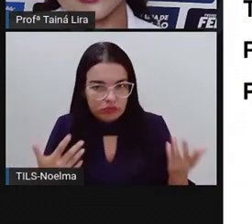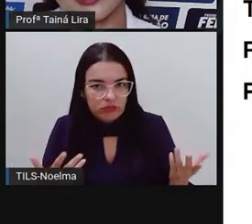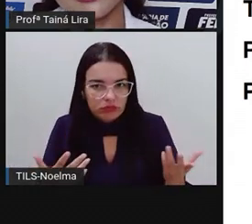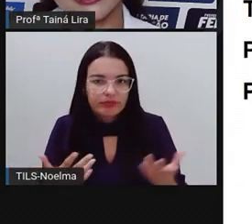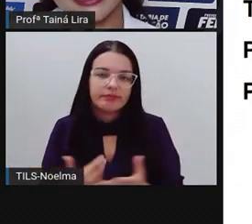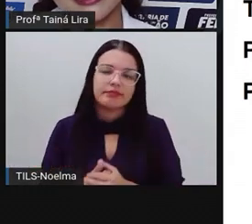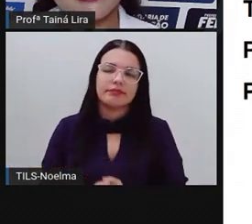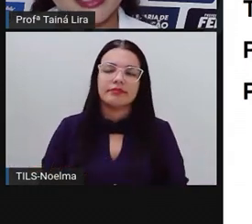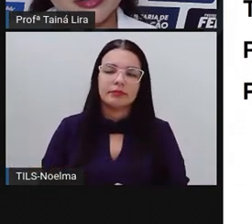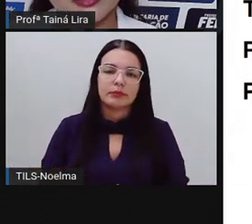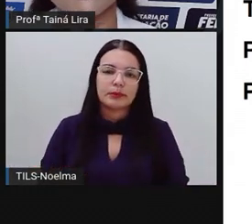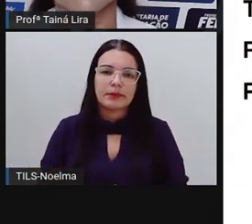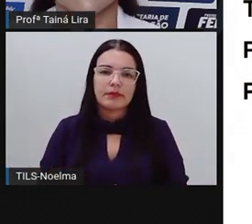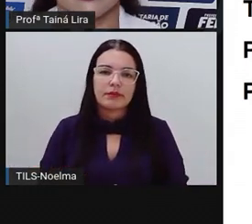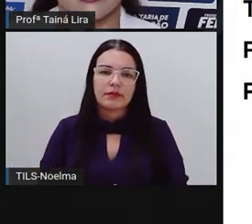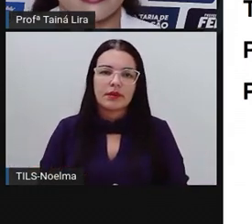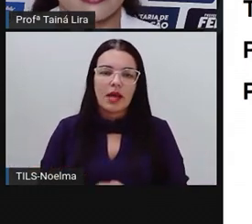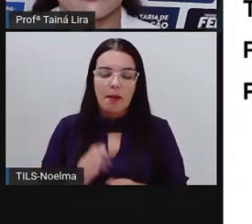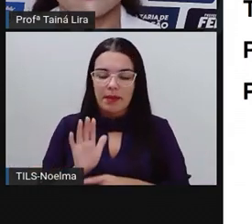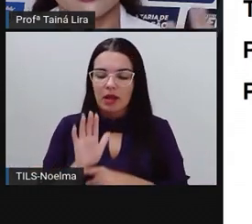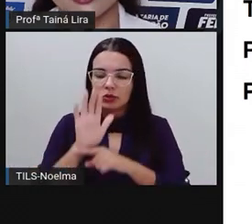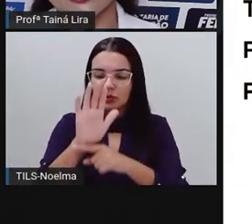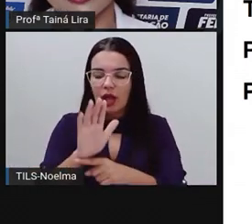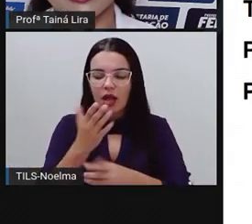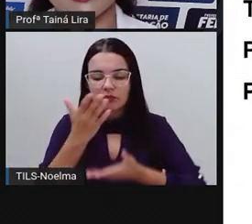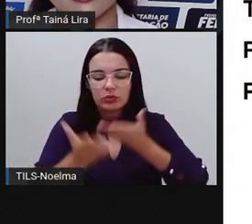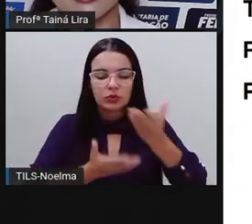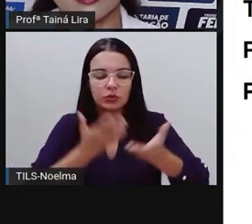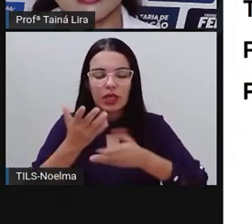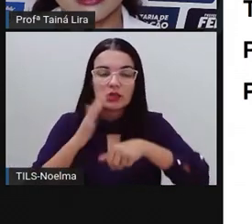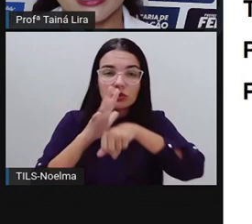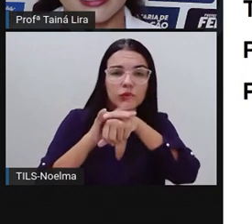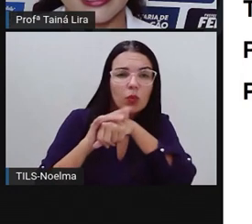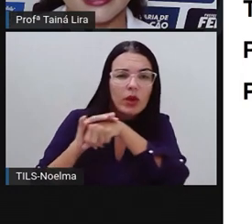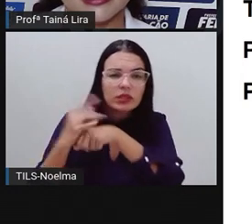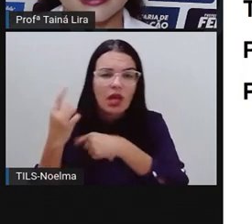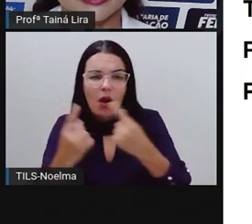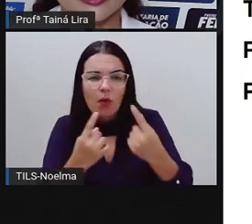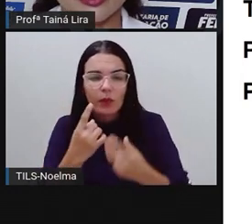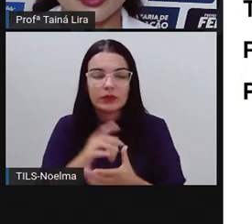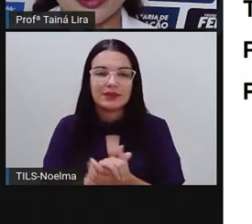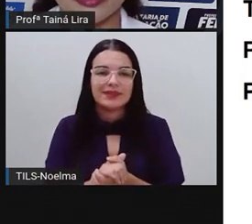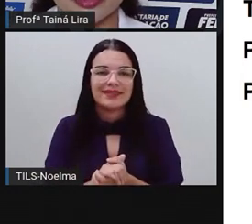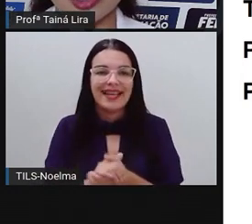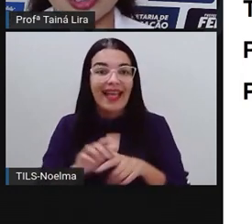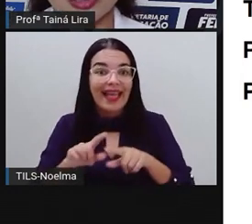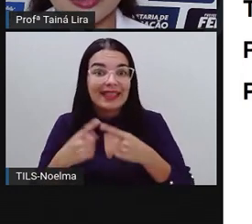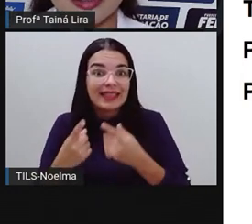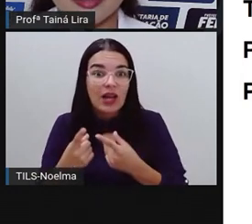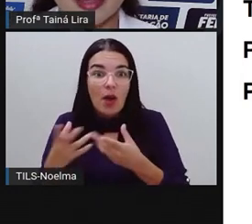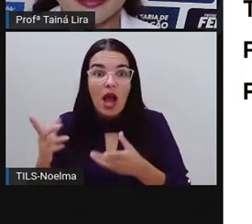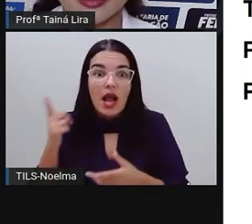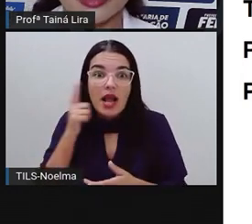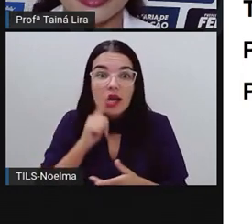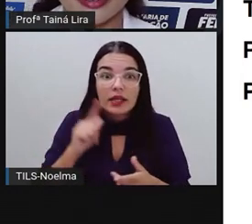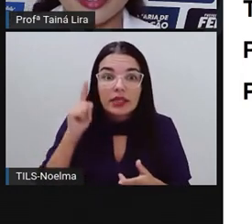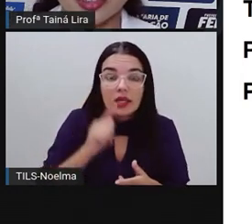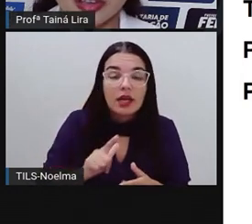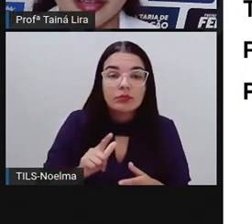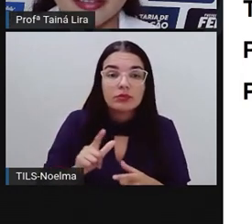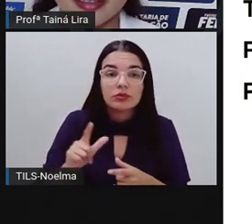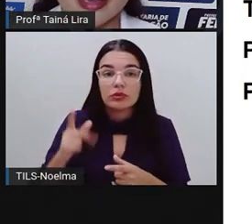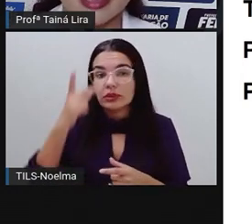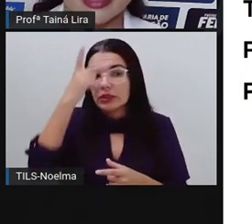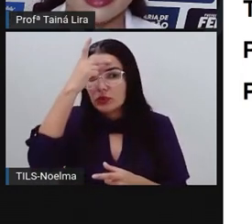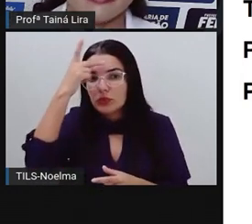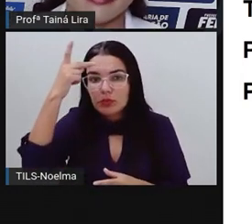aí pra ajudar no tratamento de doenças. Então, olha lá, herdamos dos povos antigos esse hábito de fazer